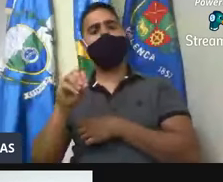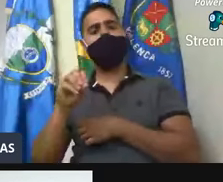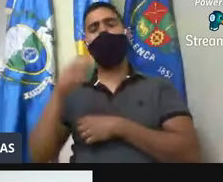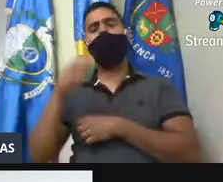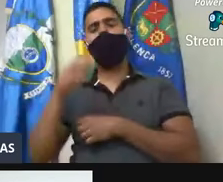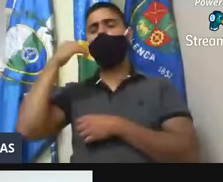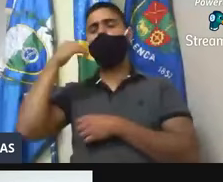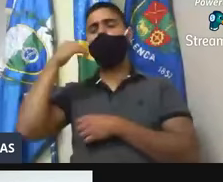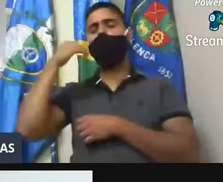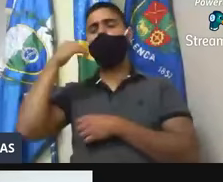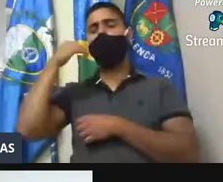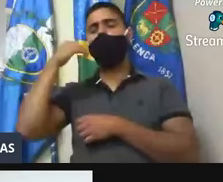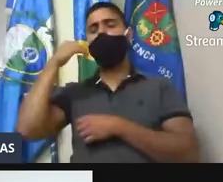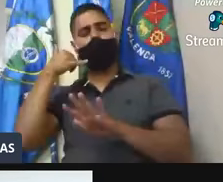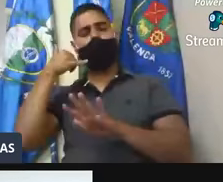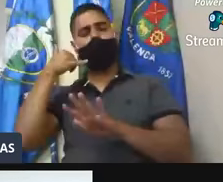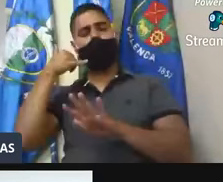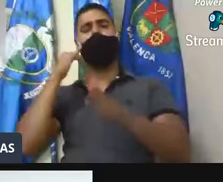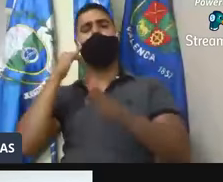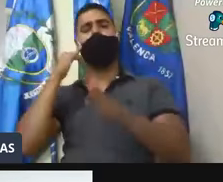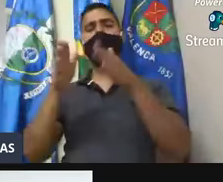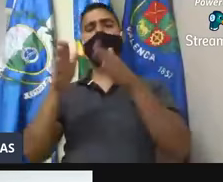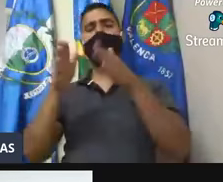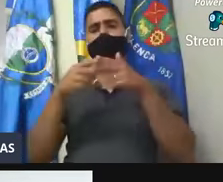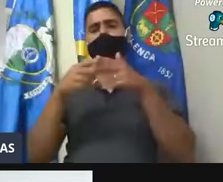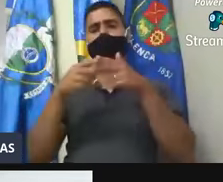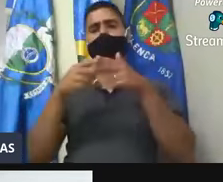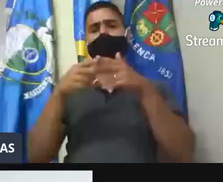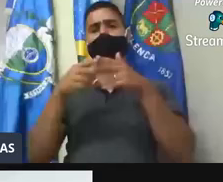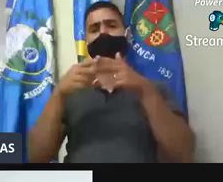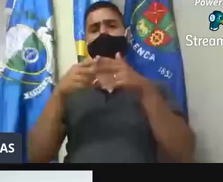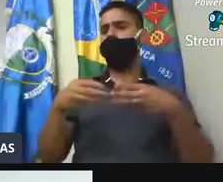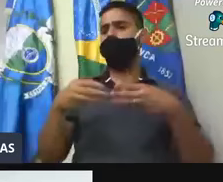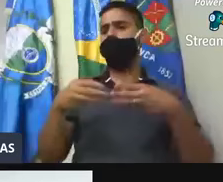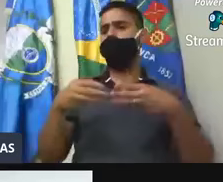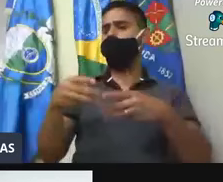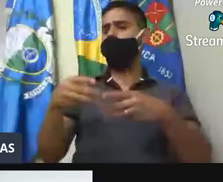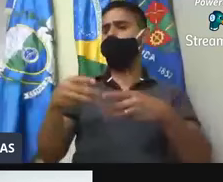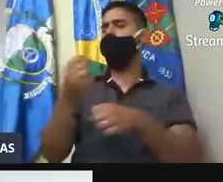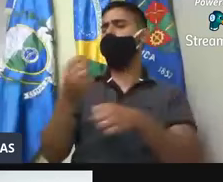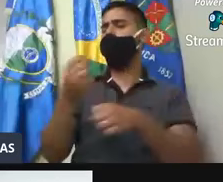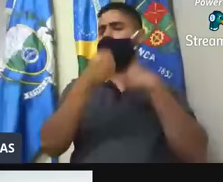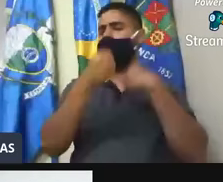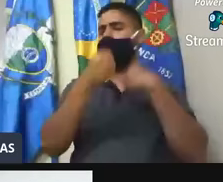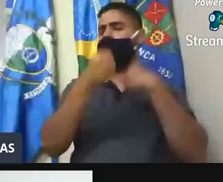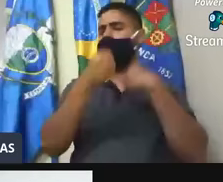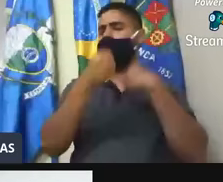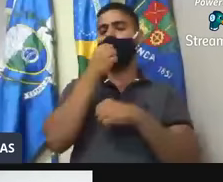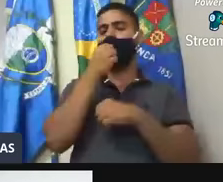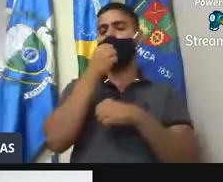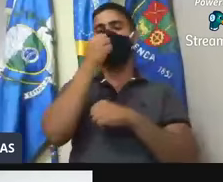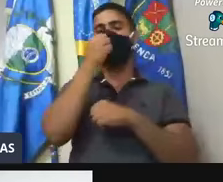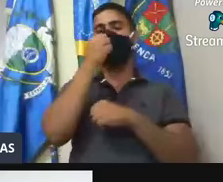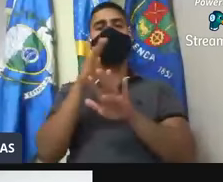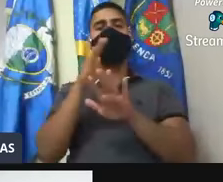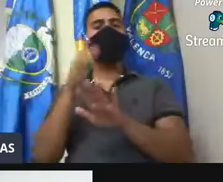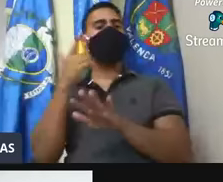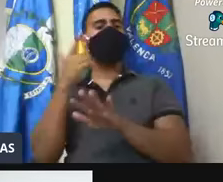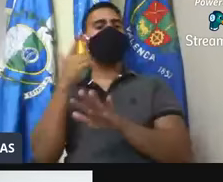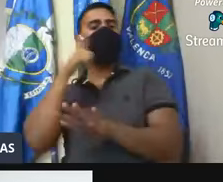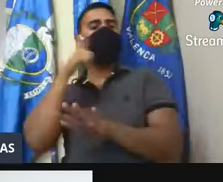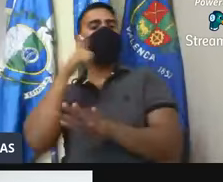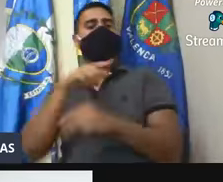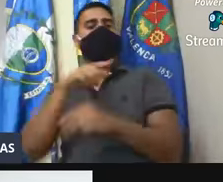Marivaldo, nós já tínhamos pedido alguma coisa para o Ministério do Turismo do ano passado, mas não se abriu nada dentro do